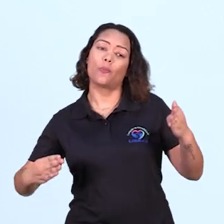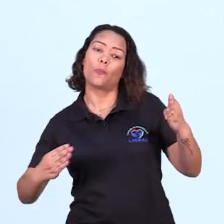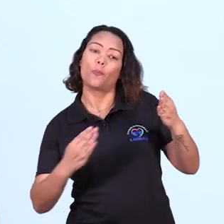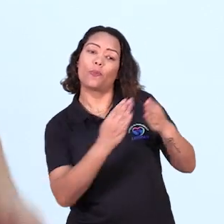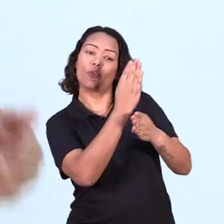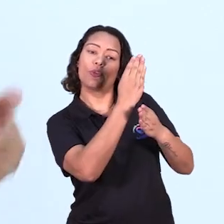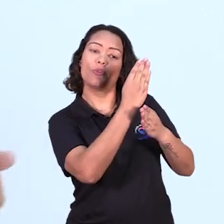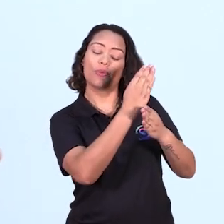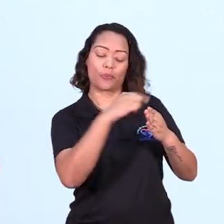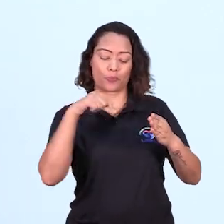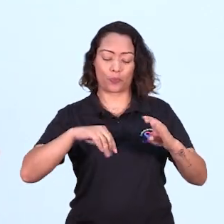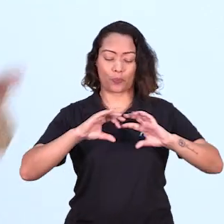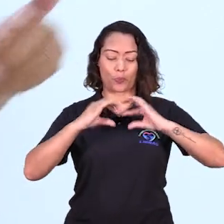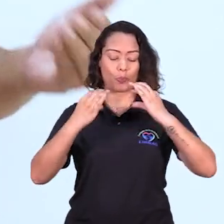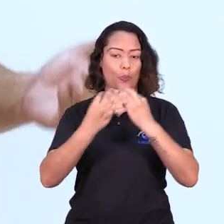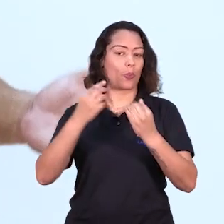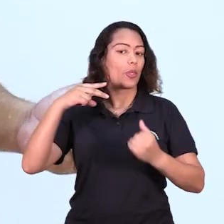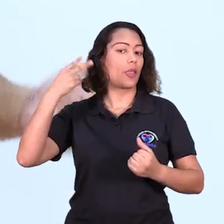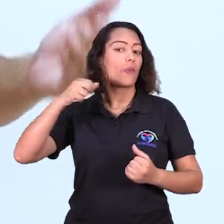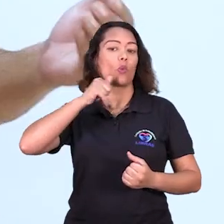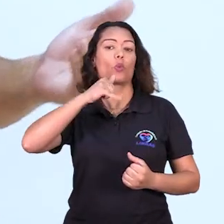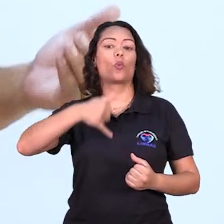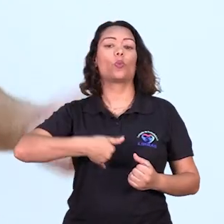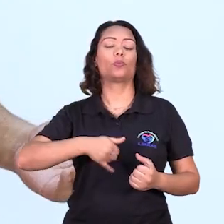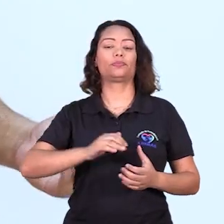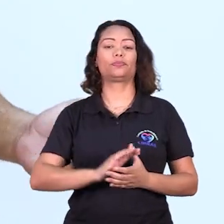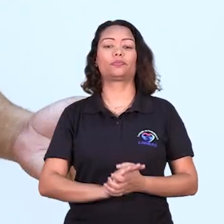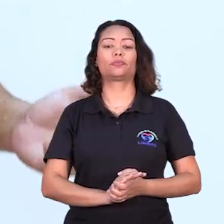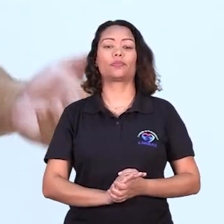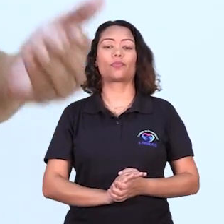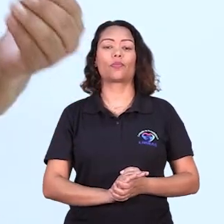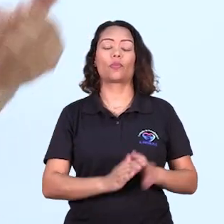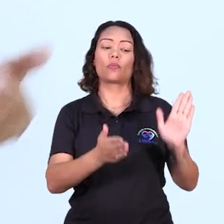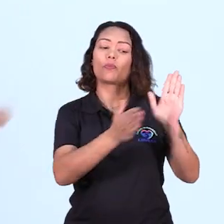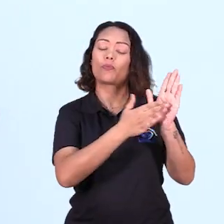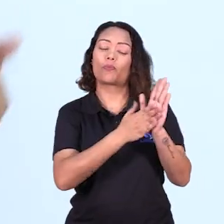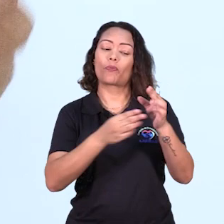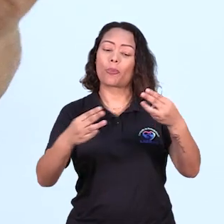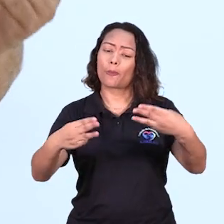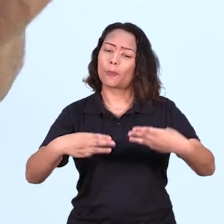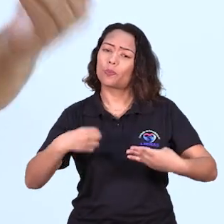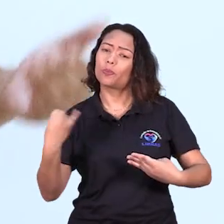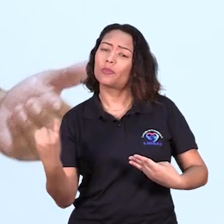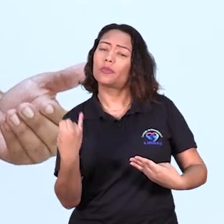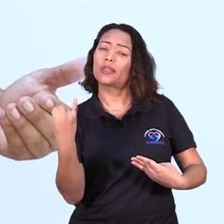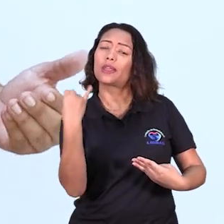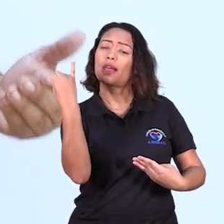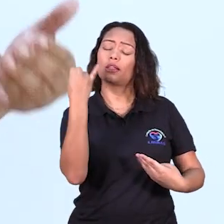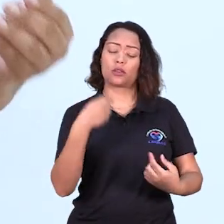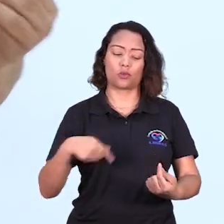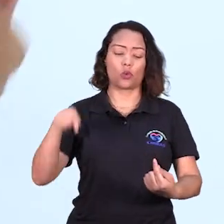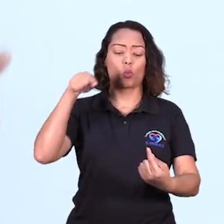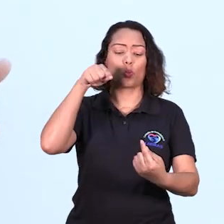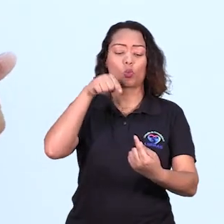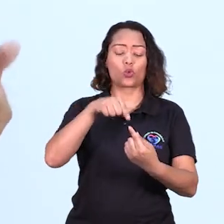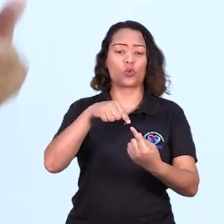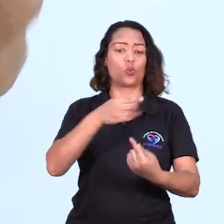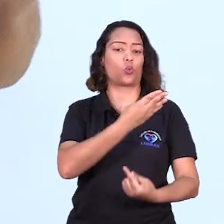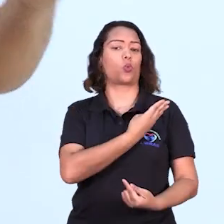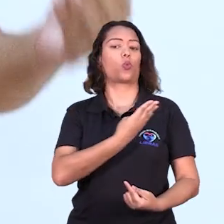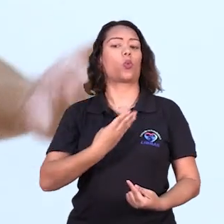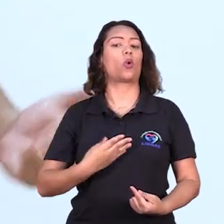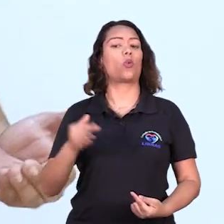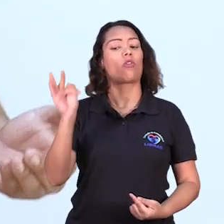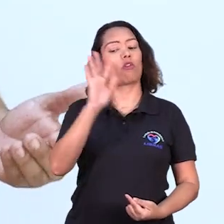Acabamos de aprovar aqui na Câmara de Vereadores de Jundiaí, acabamos de aprovar uma moção muito importante. Uma moção